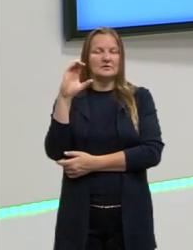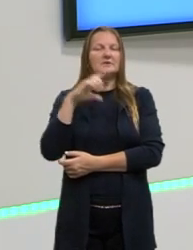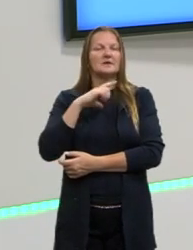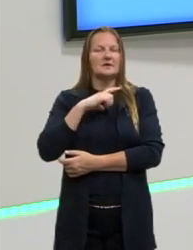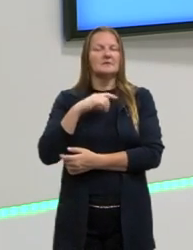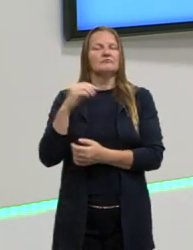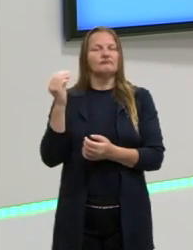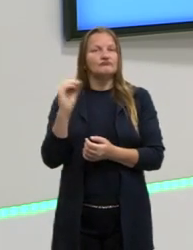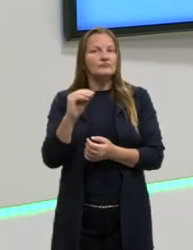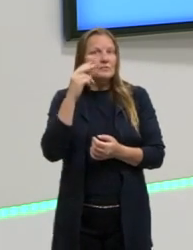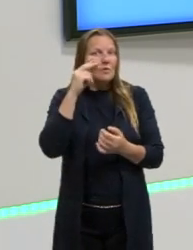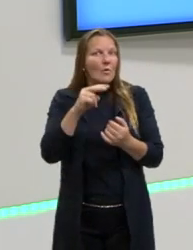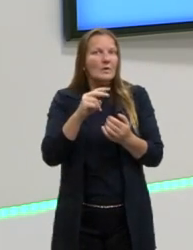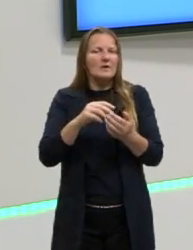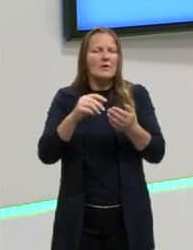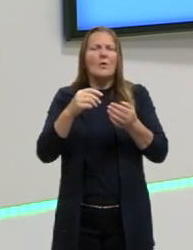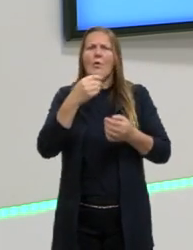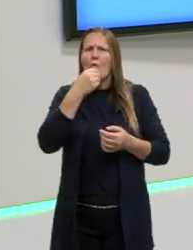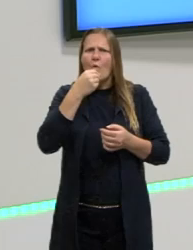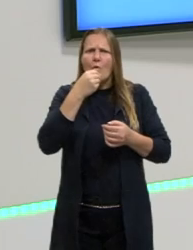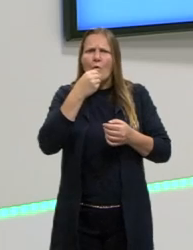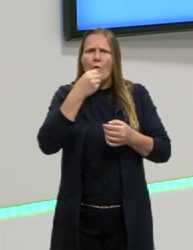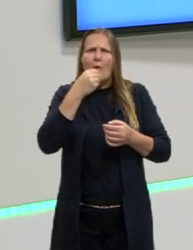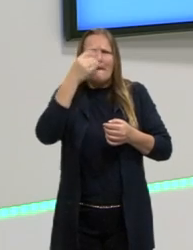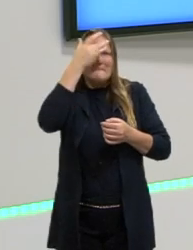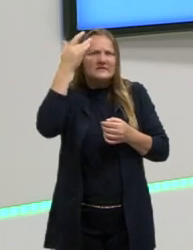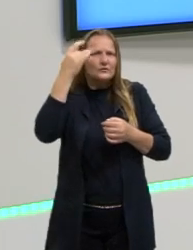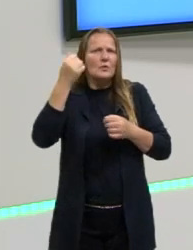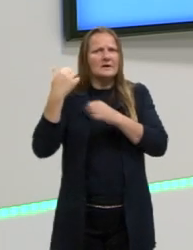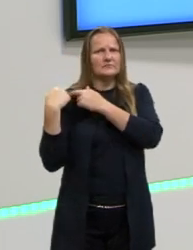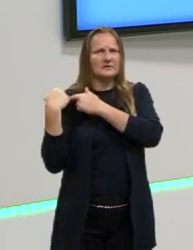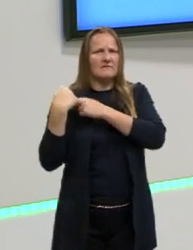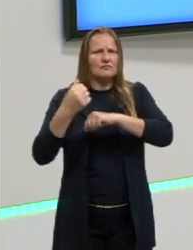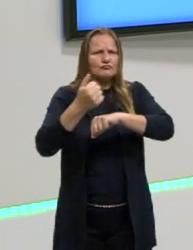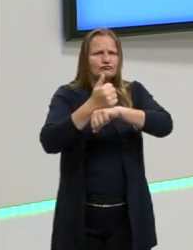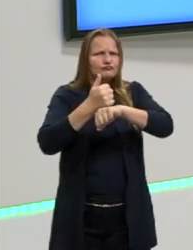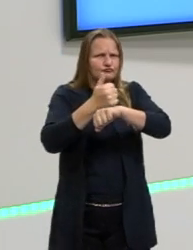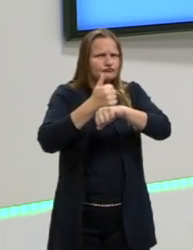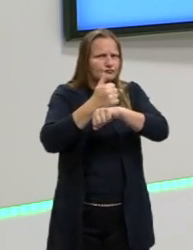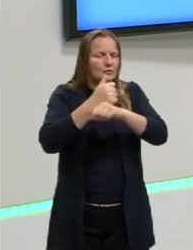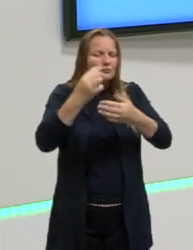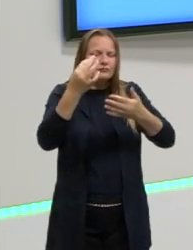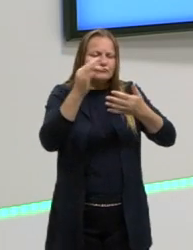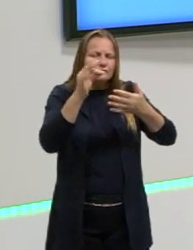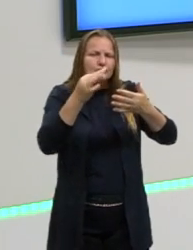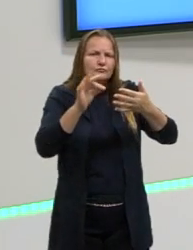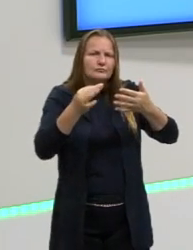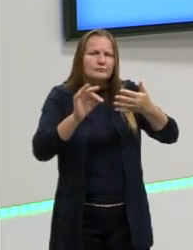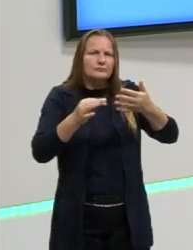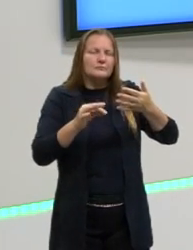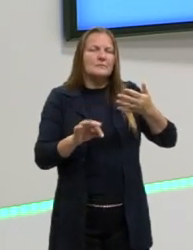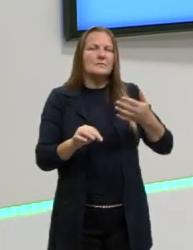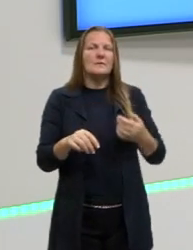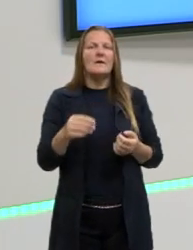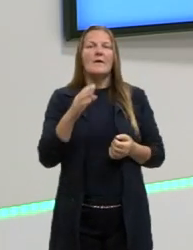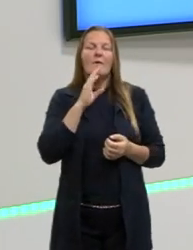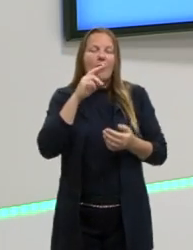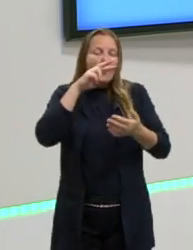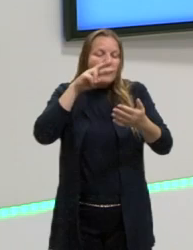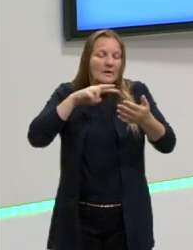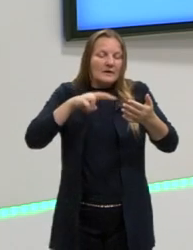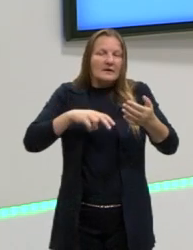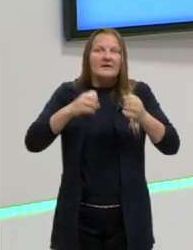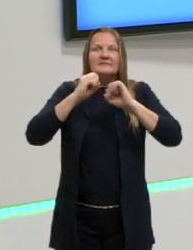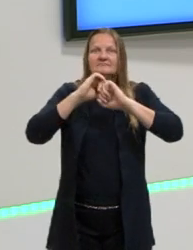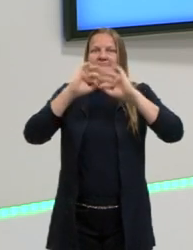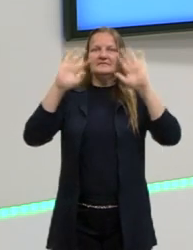esse corretor, ele vai analisar e se tiver claro para ele qual é a tua proposta de escrita ali, a tua proposta